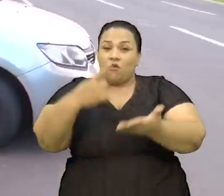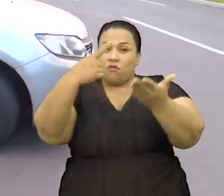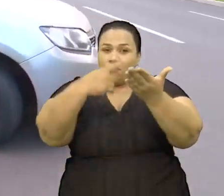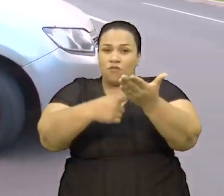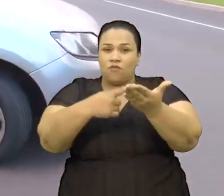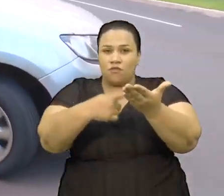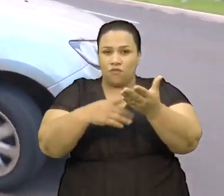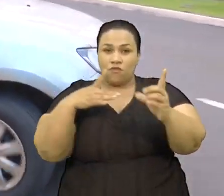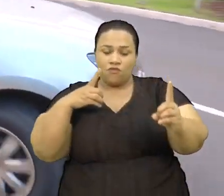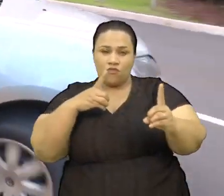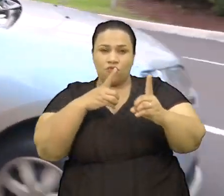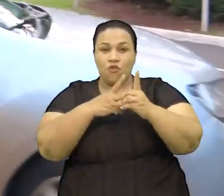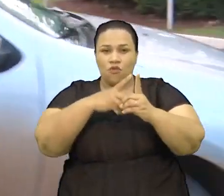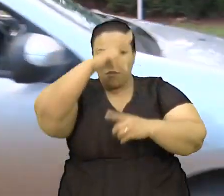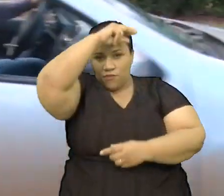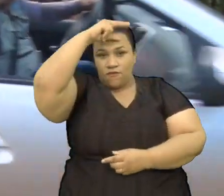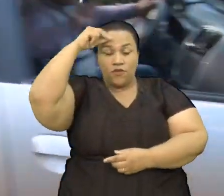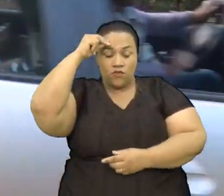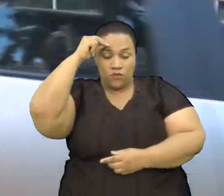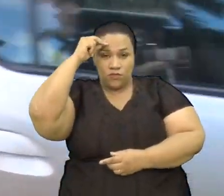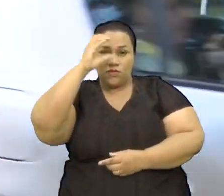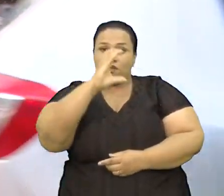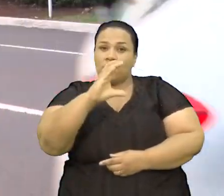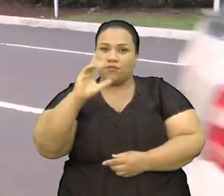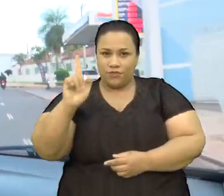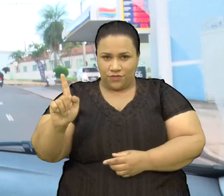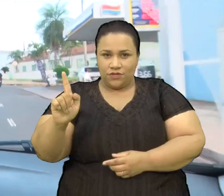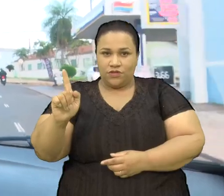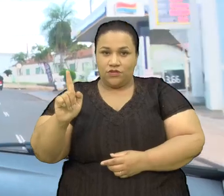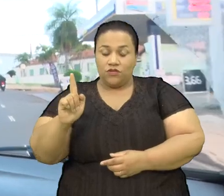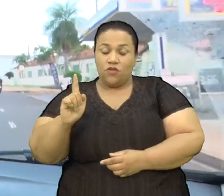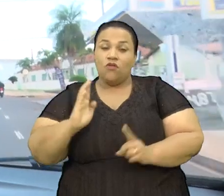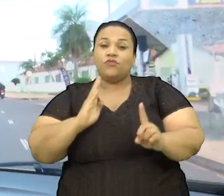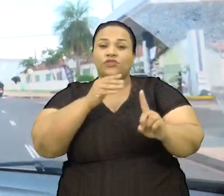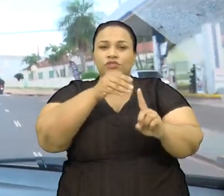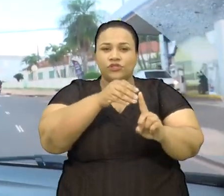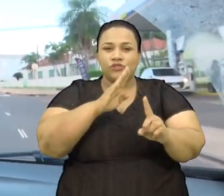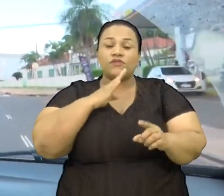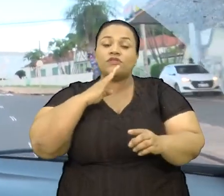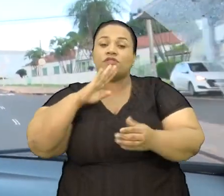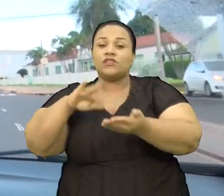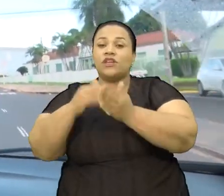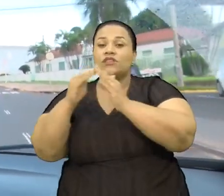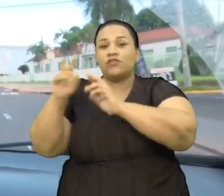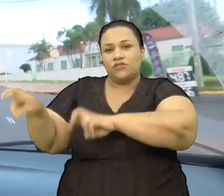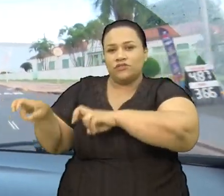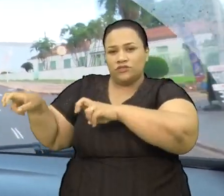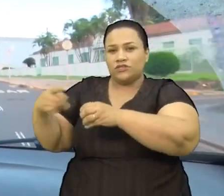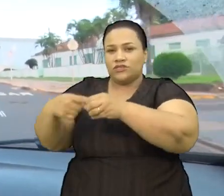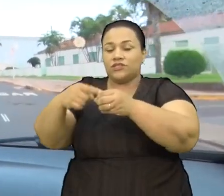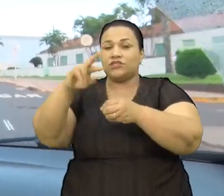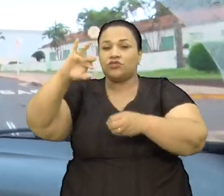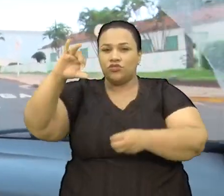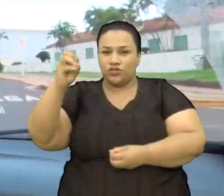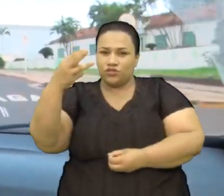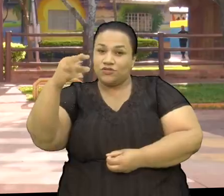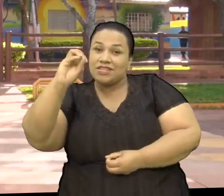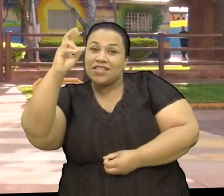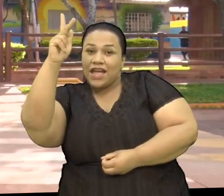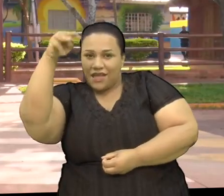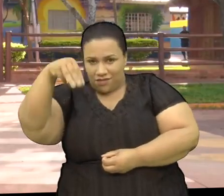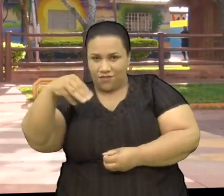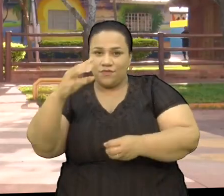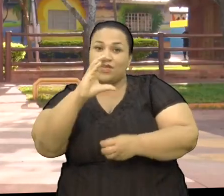Prefeitura Municipal de Campo Grande Nosso destino é Rochedinho, distrito situado a 30 quilômetros da capital